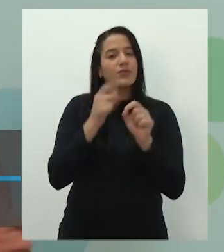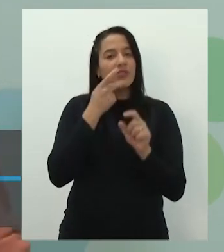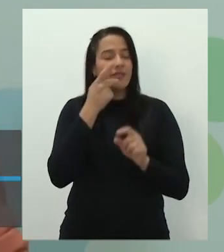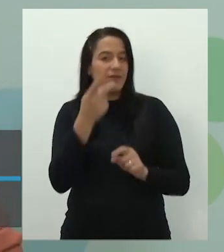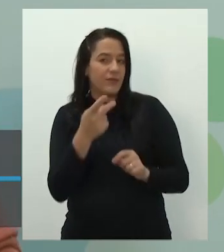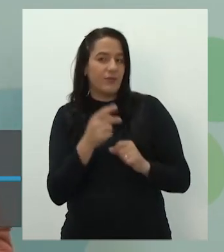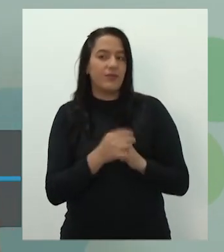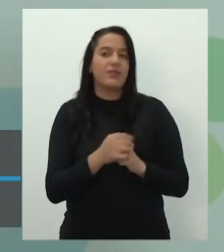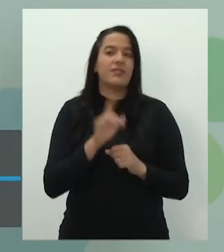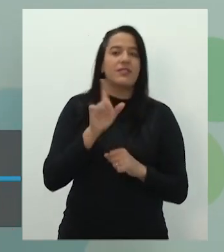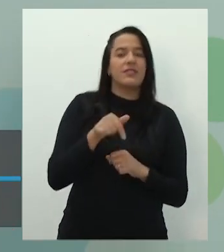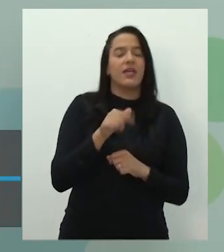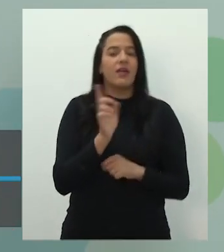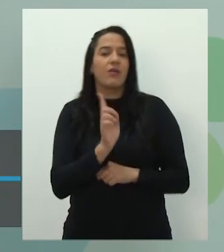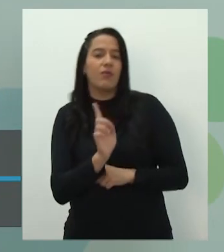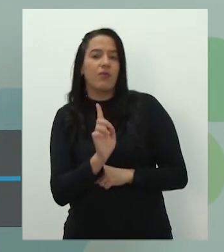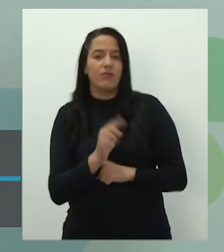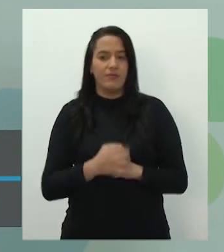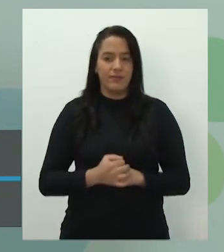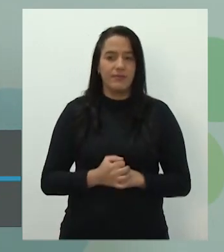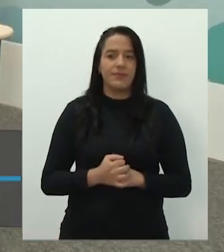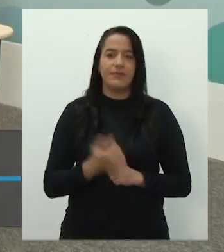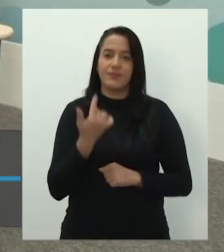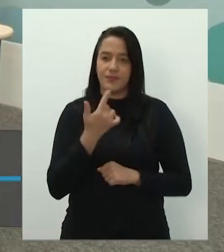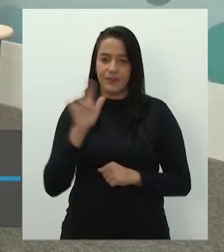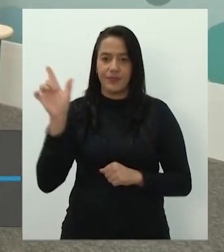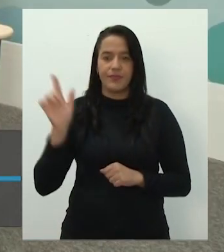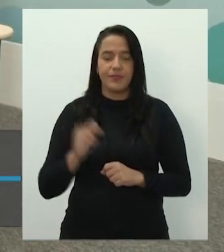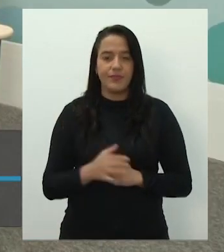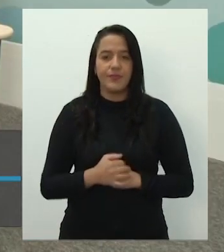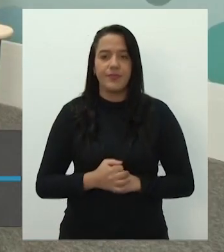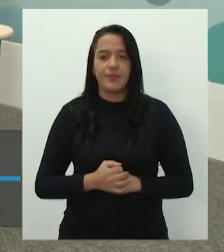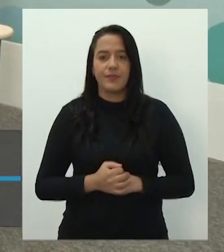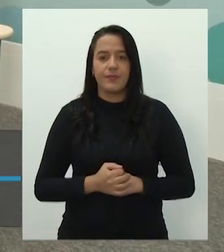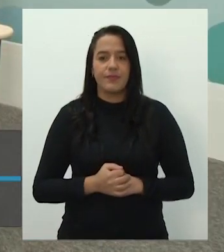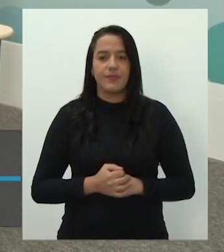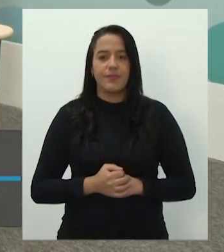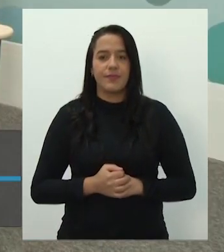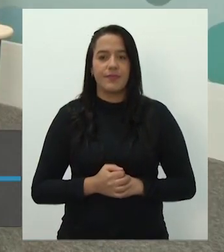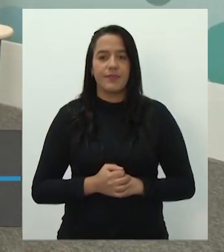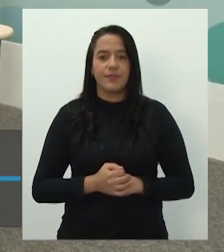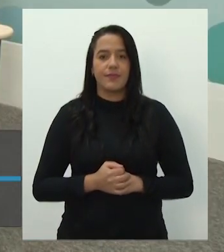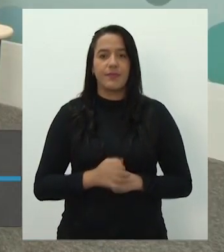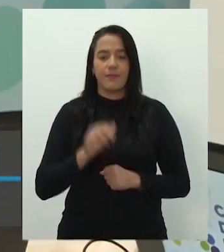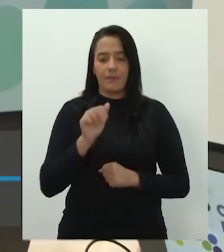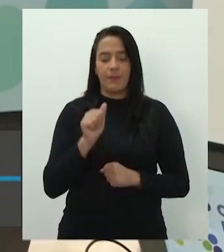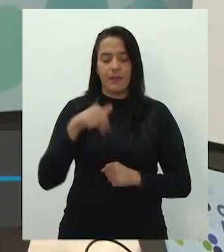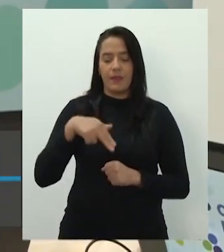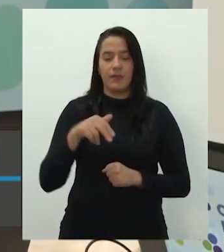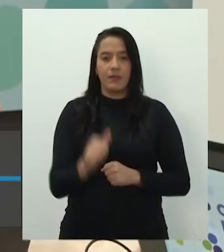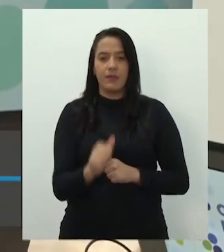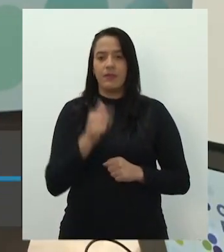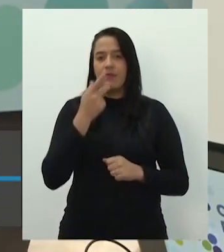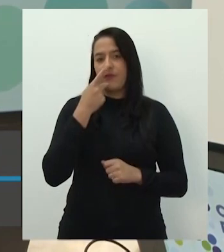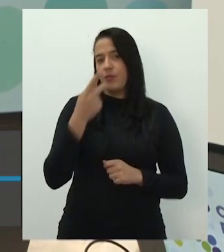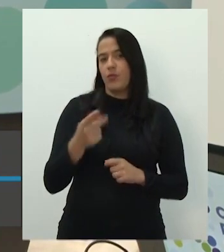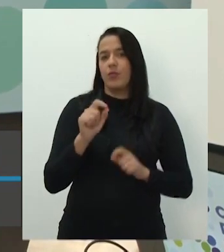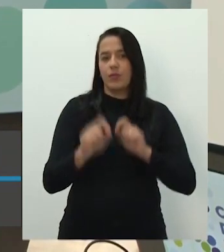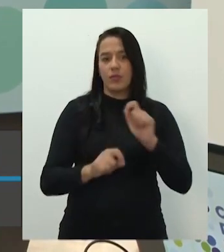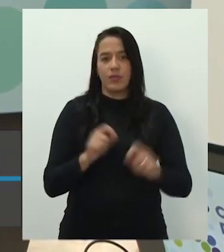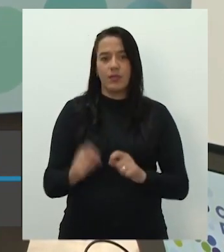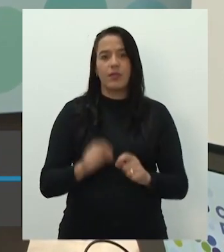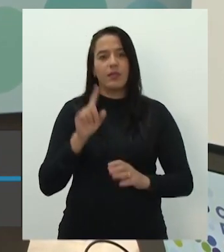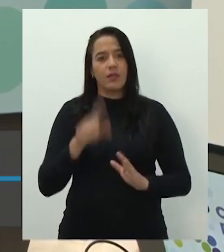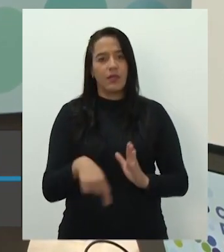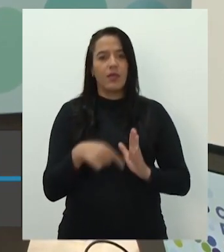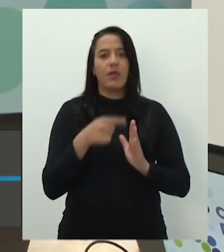se é realmente gênero ou não. Tem mais alguma aí, Laura? Bastante. Ana Beatriz, de gêneros textuais, são tipos de textos,